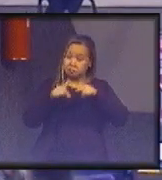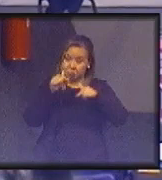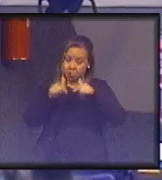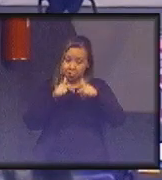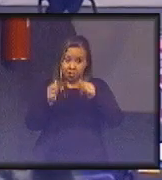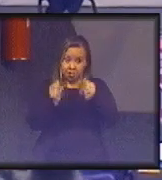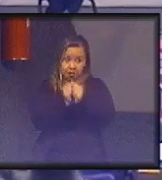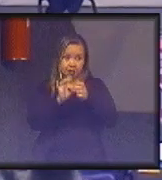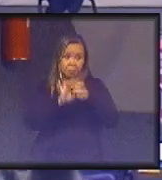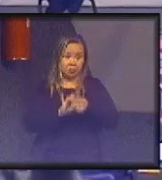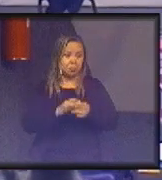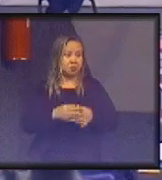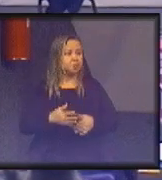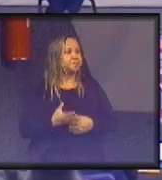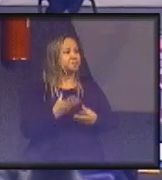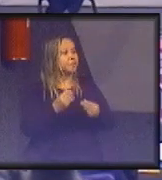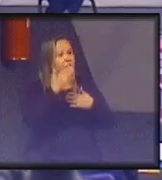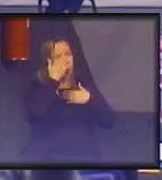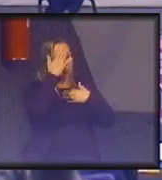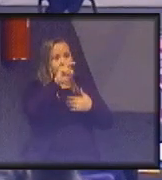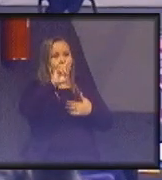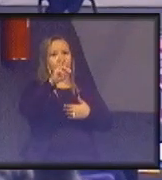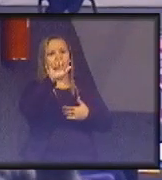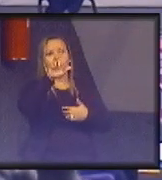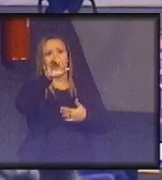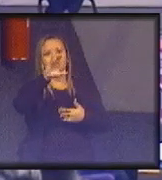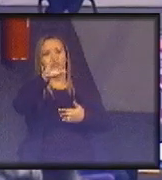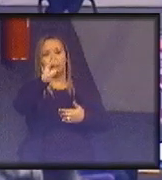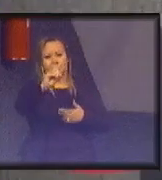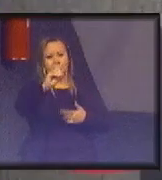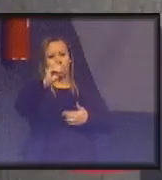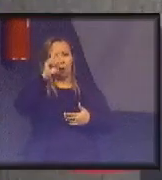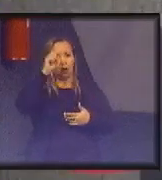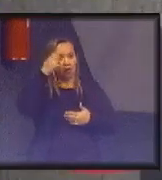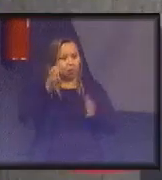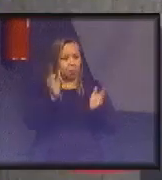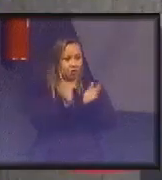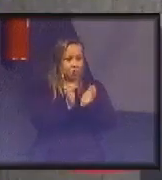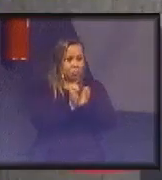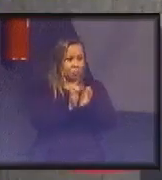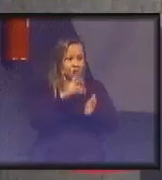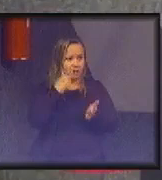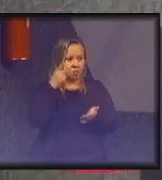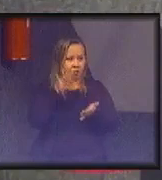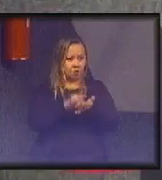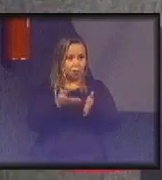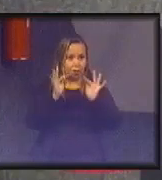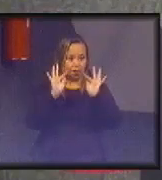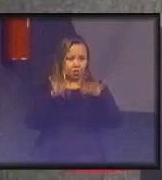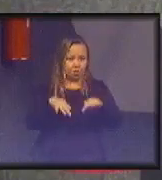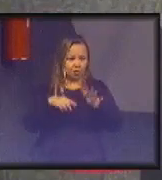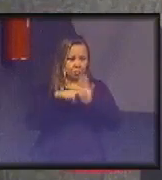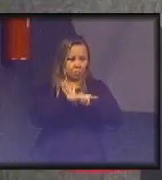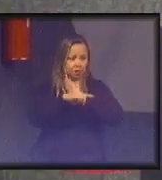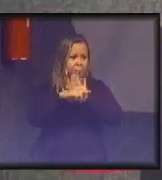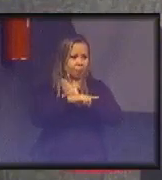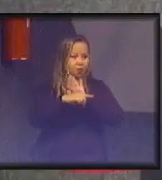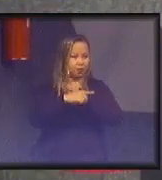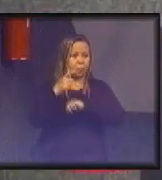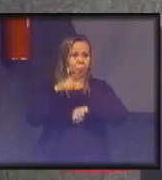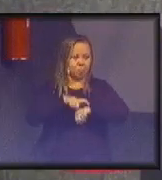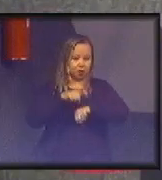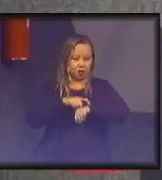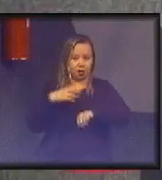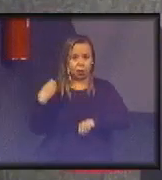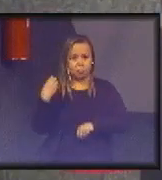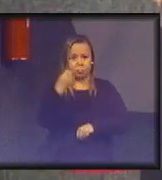Muito obrigado, doutor Hélio. A sua equipe pediu para realmente a gente finalizar com essa pergunta, por conta do horário do